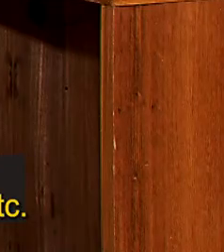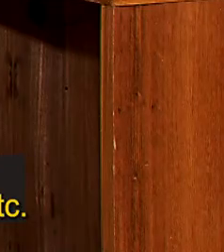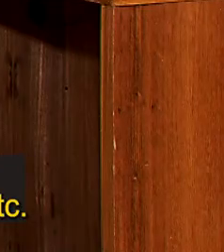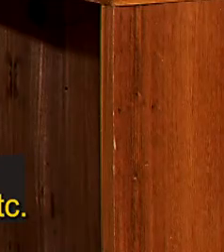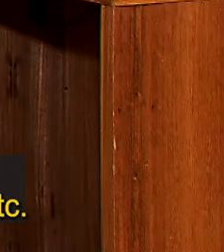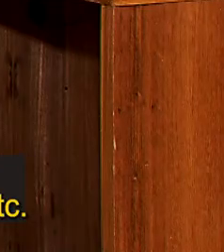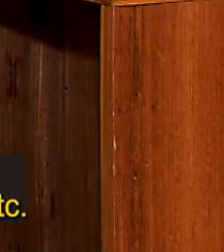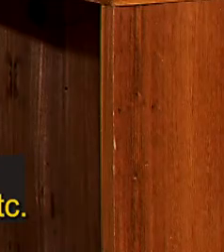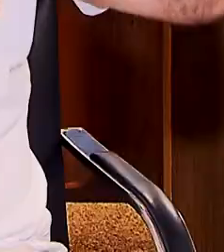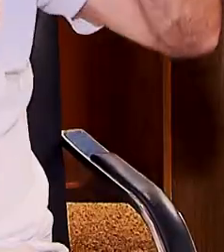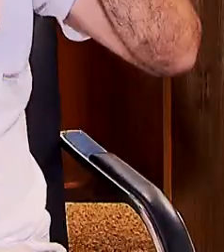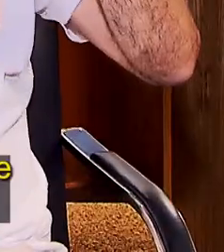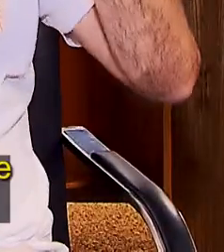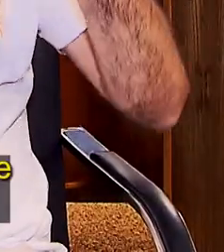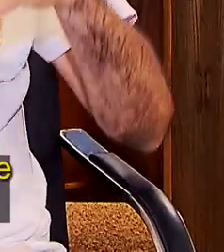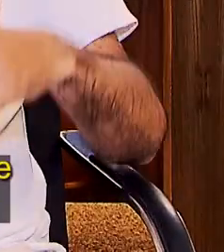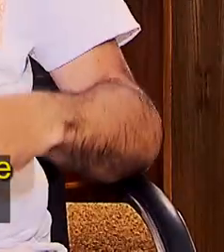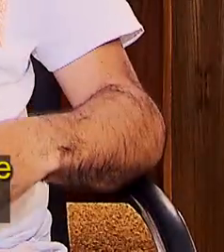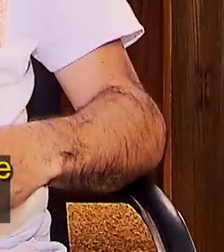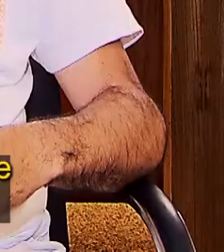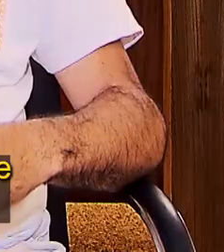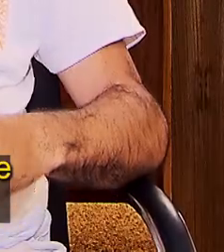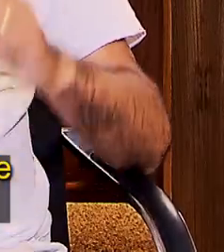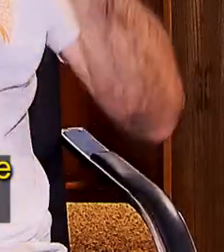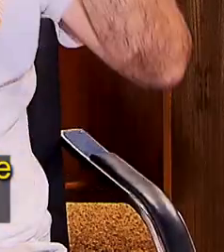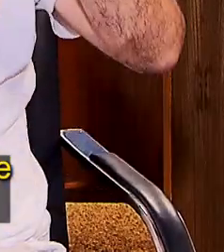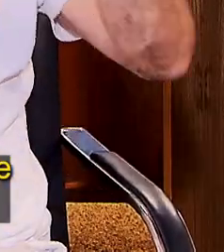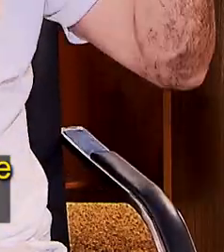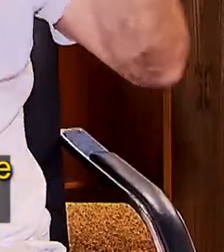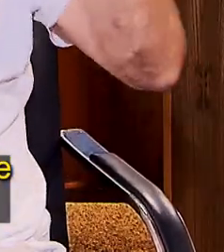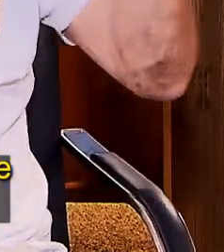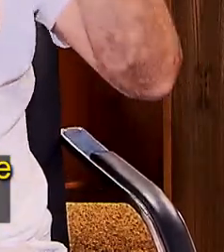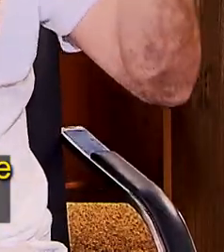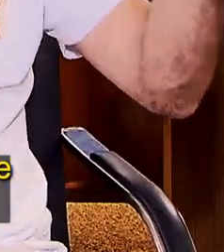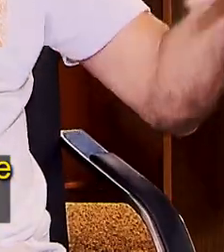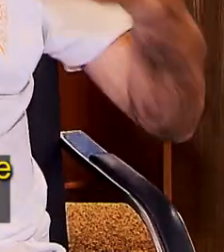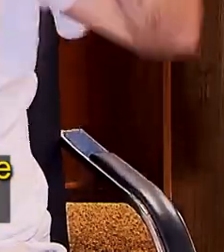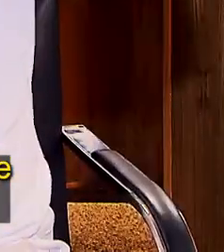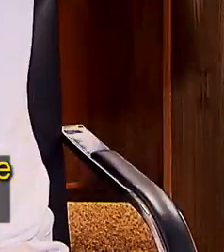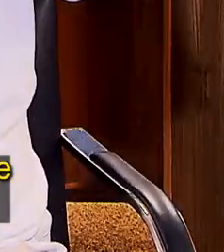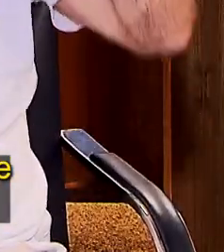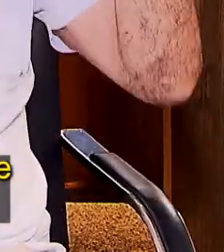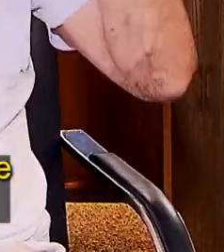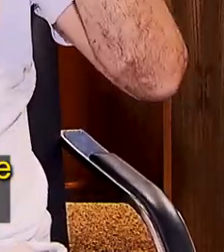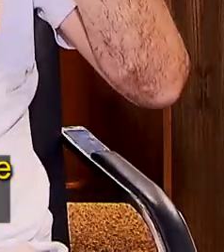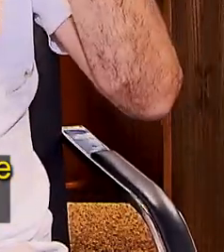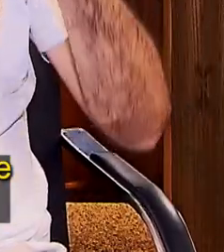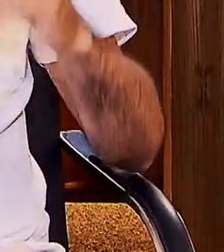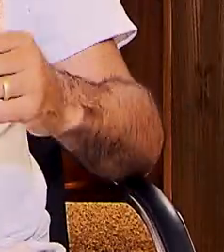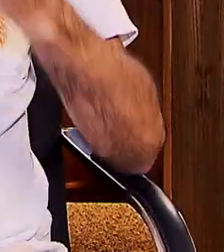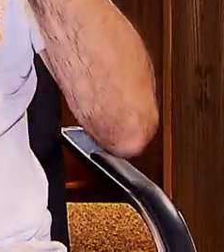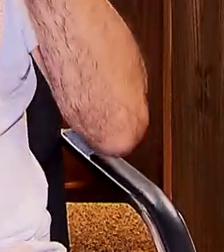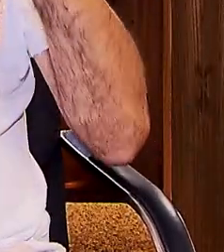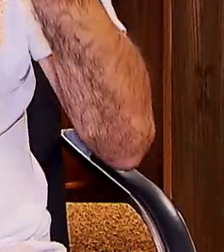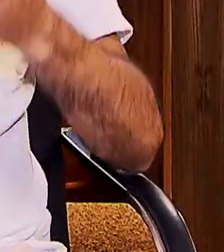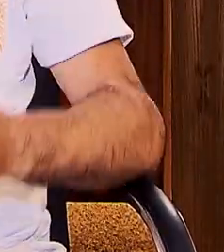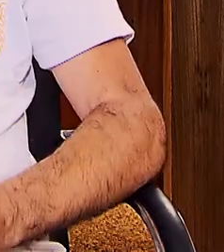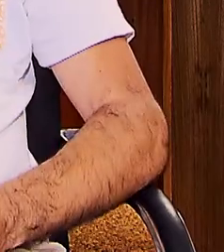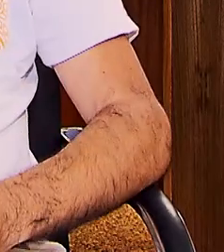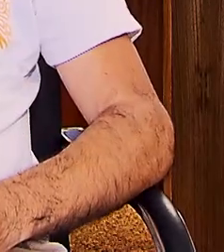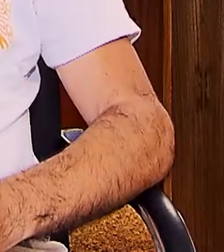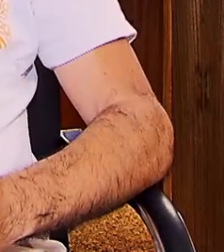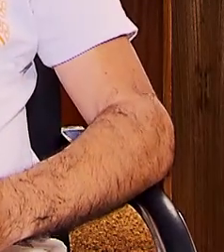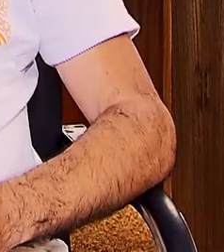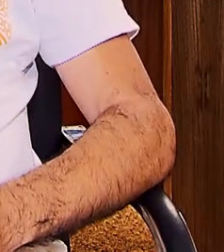para entrar no Zoom e etc. Porque a maioria dos surdos tem muita dificuldade para poder ficar vendo só legenda. Então essa